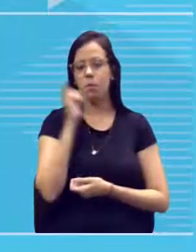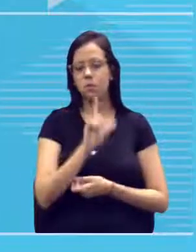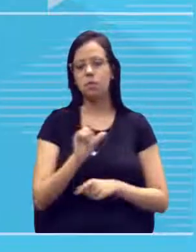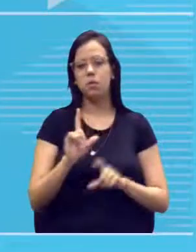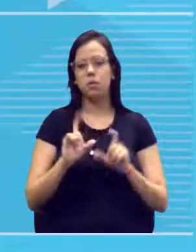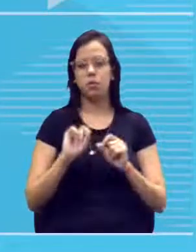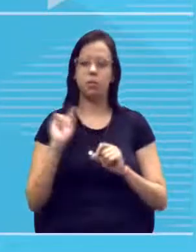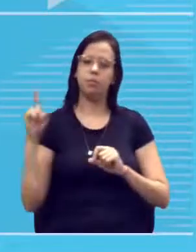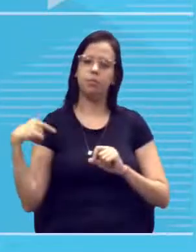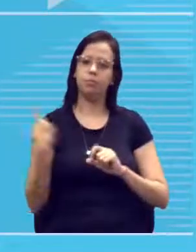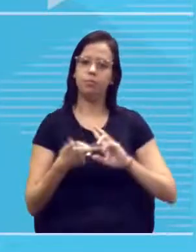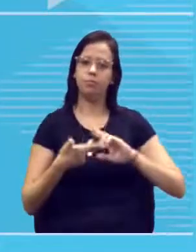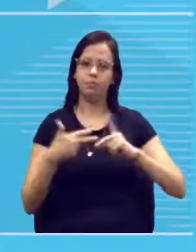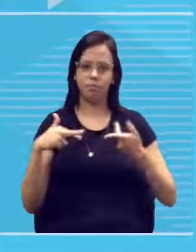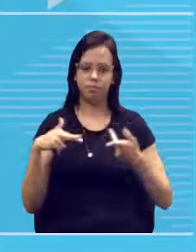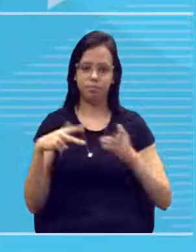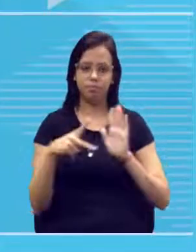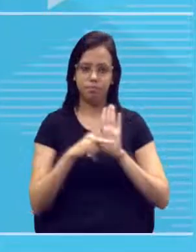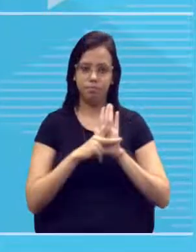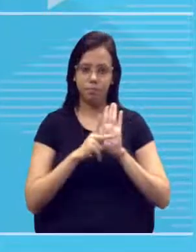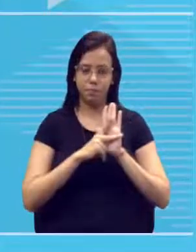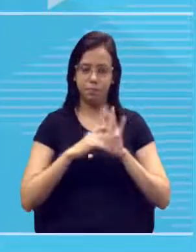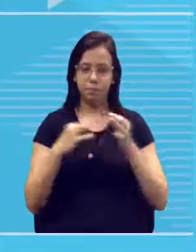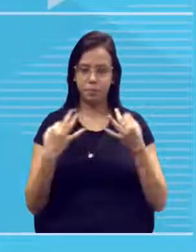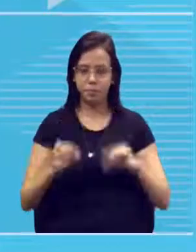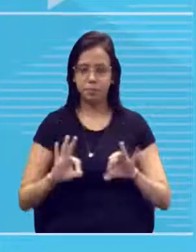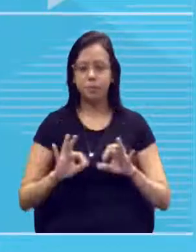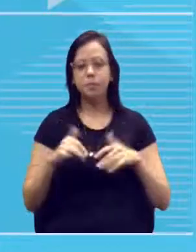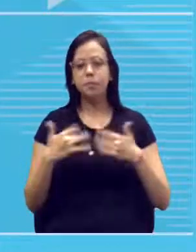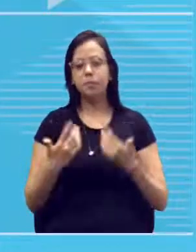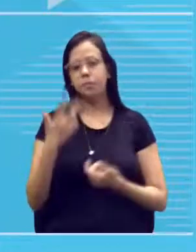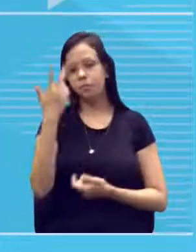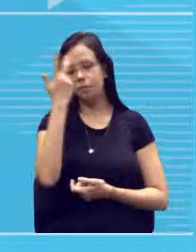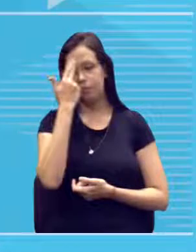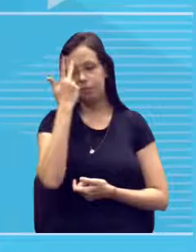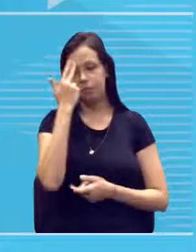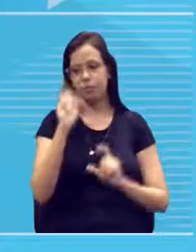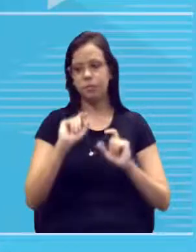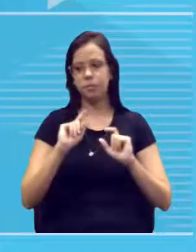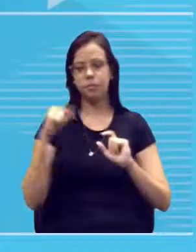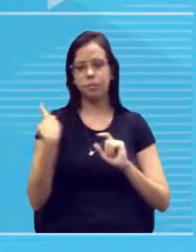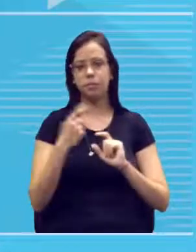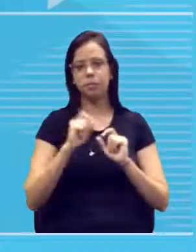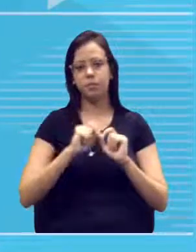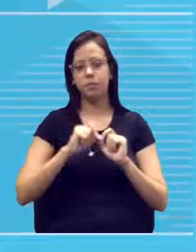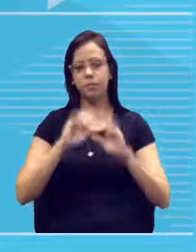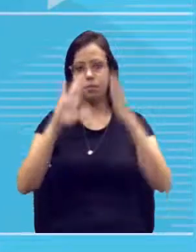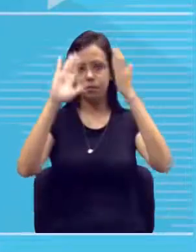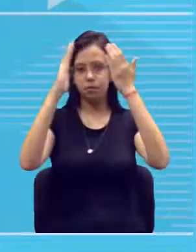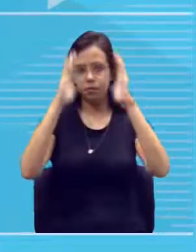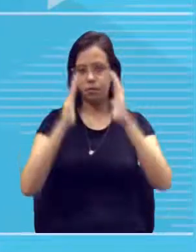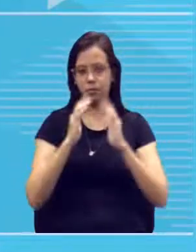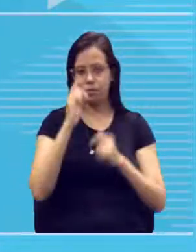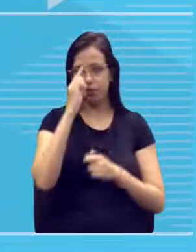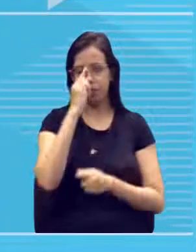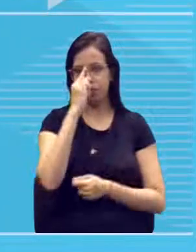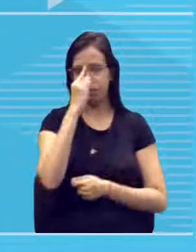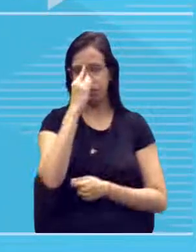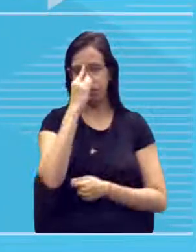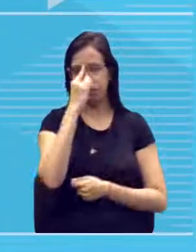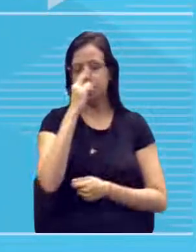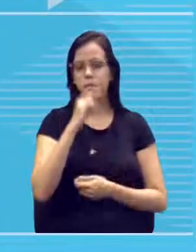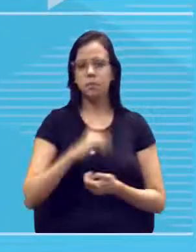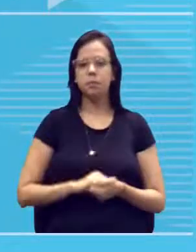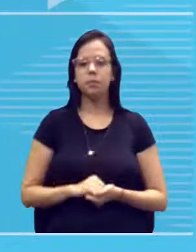nosso DNA propriamente dito, tá? Então, normalmente, a gente vai fazer uma análise pontual, não é uma foto de uma pessoa